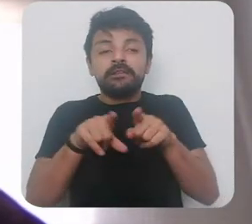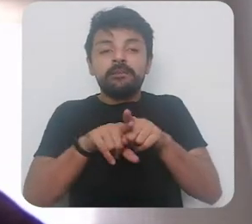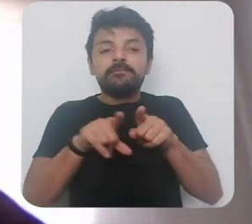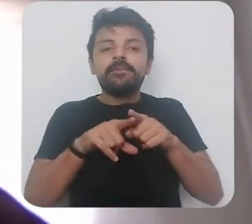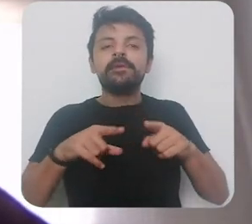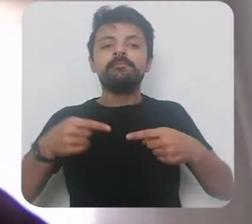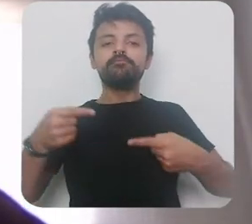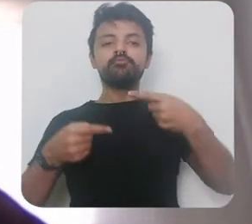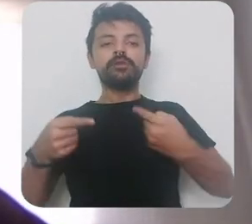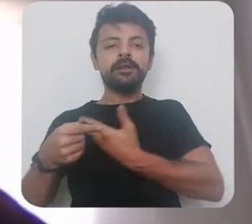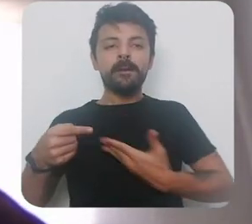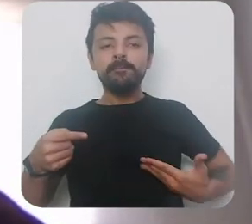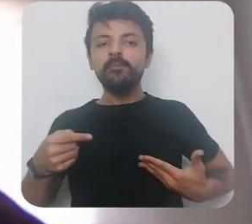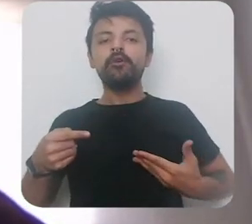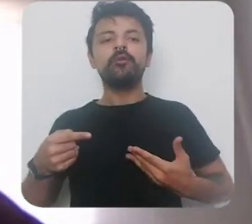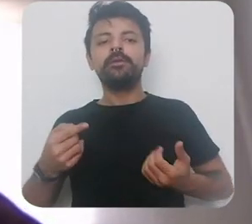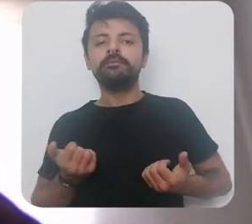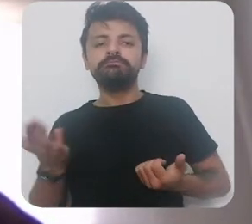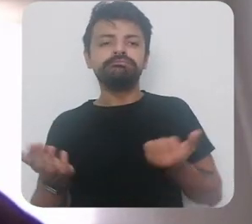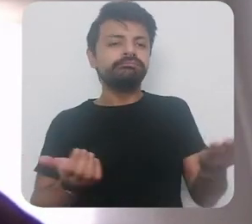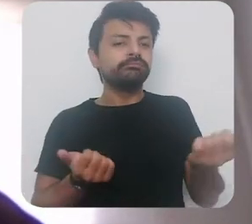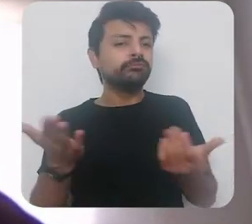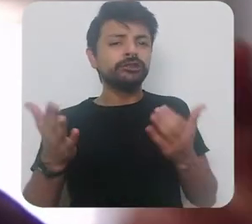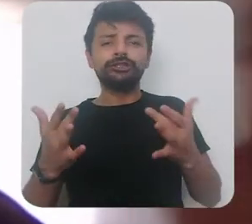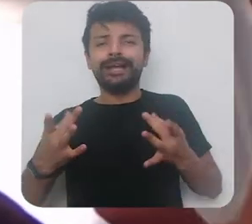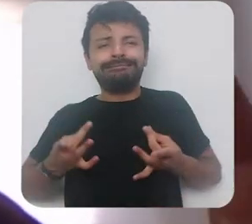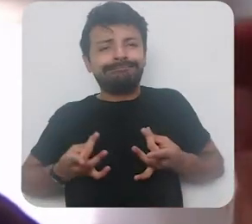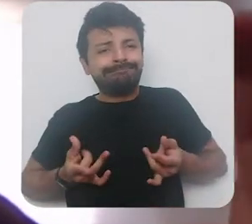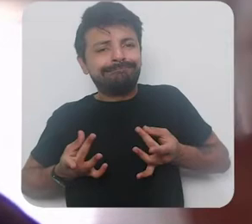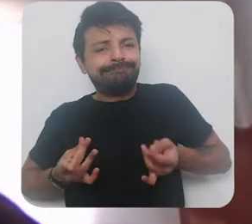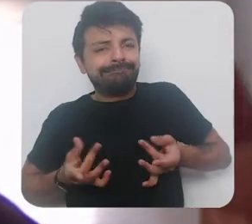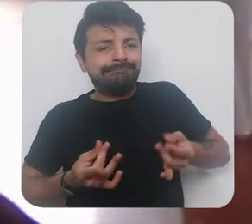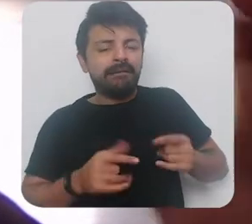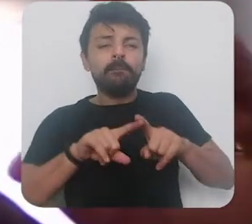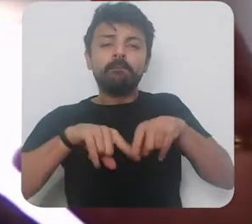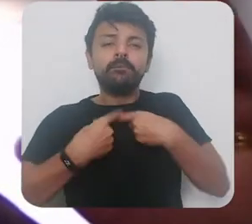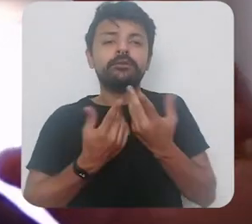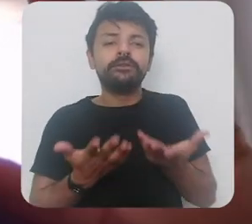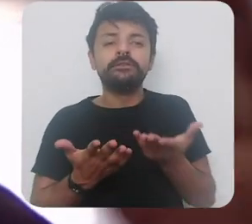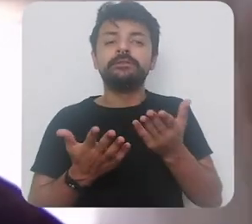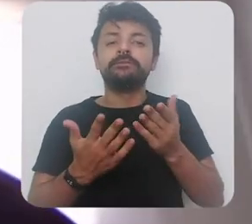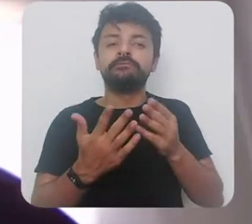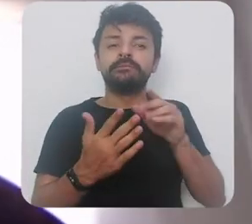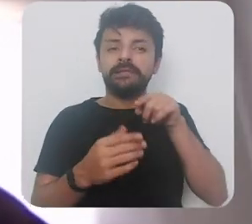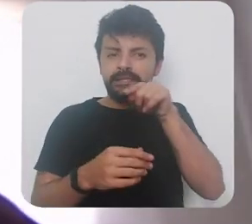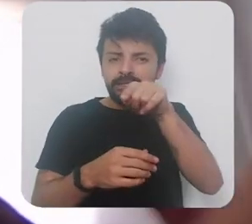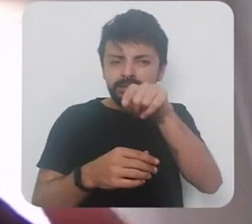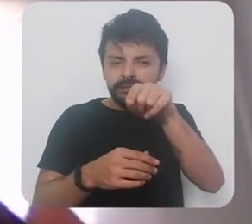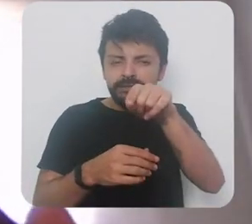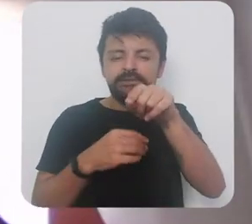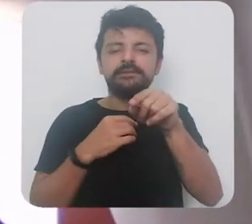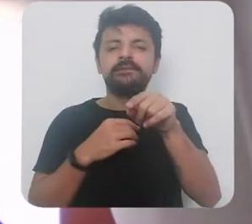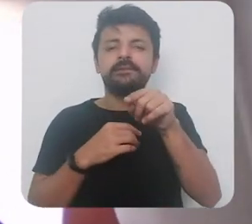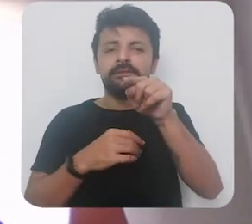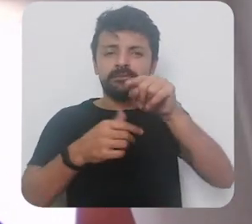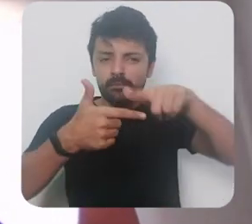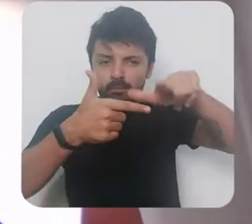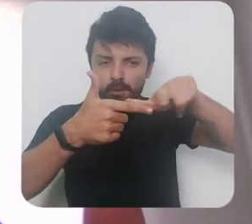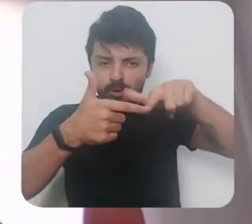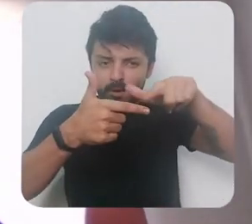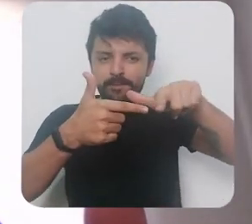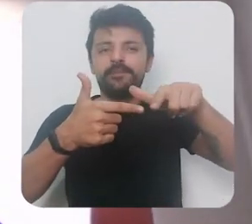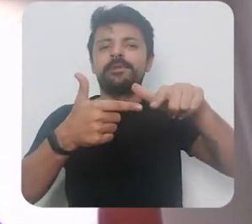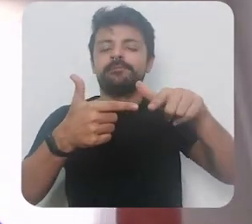de financiamento de política pública já estava muito comprometida então mesmo expandindo atacando esse esse